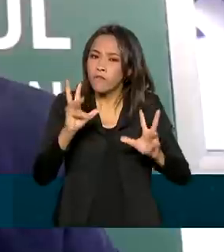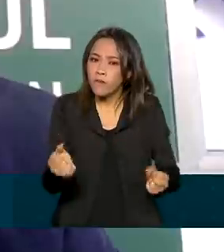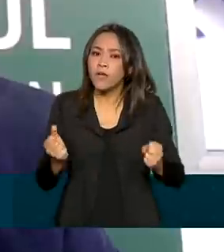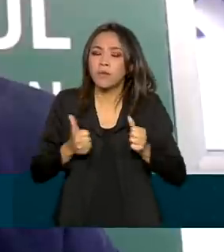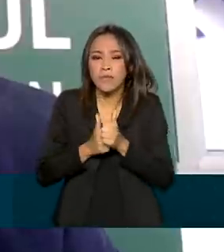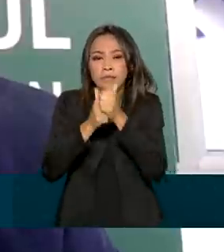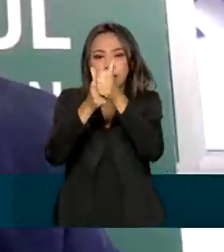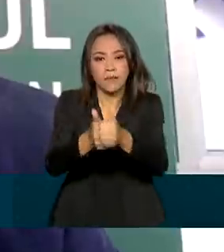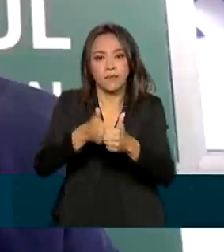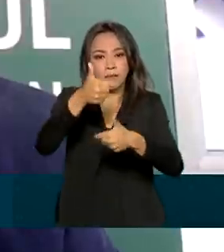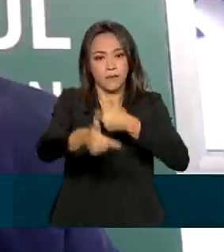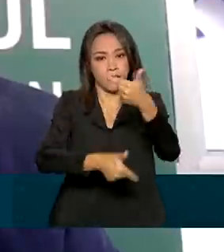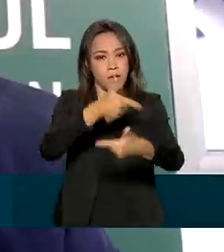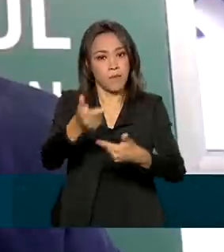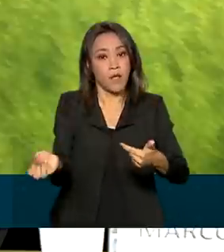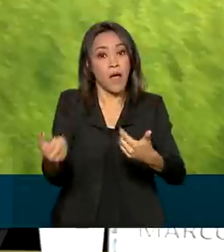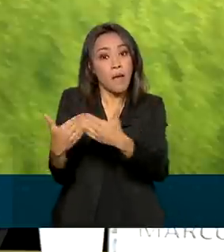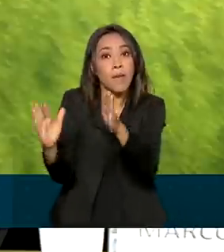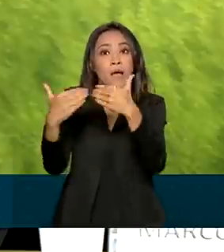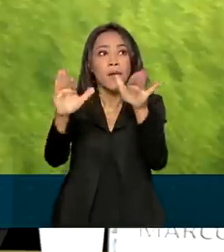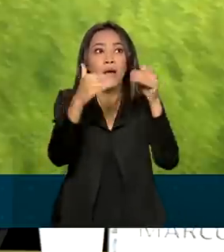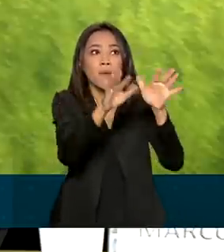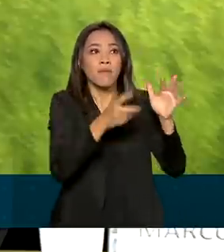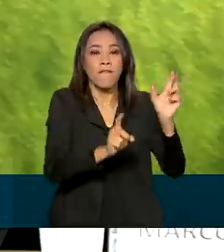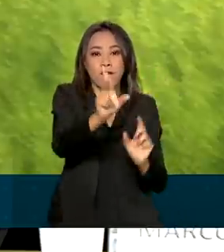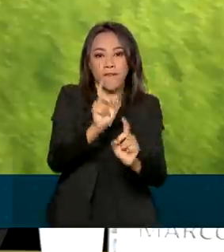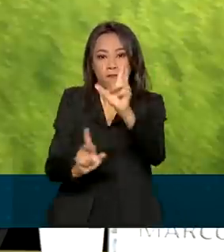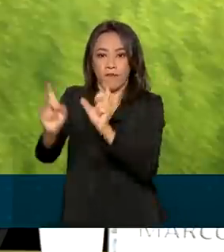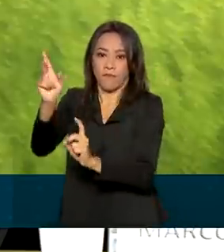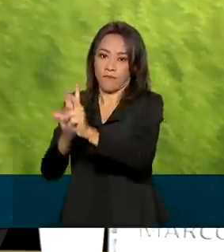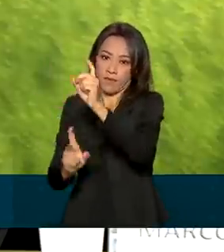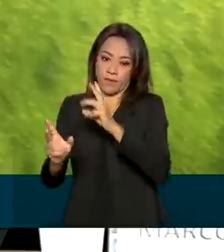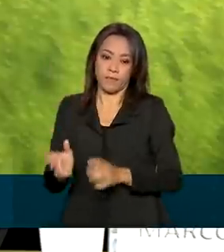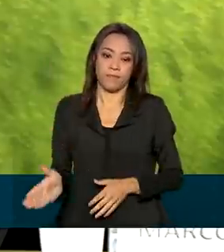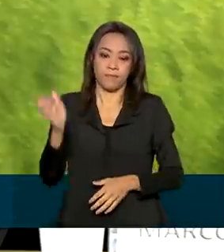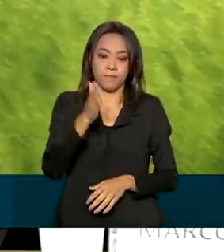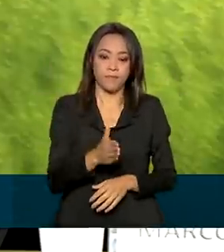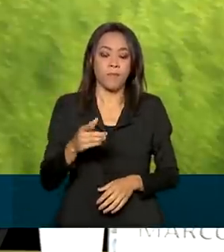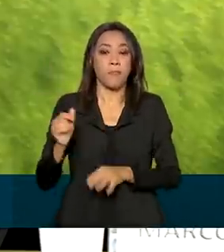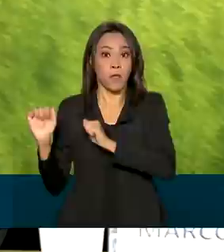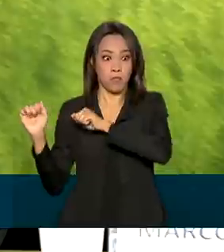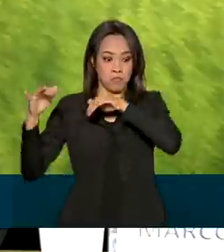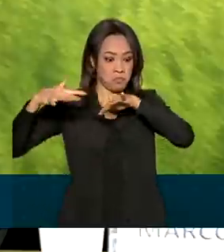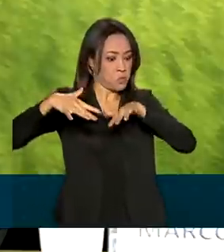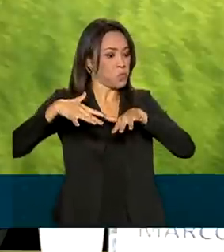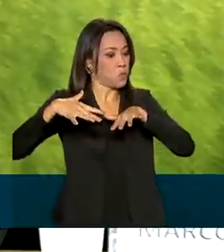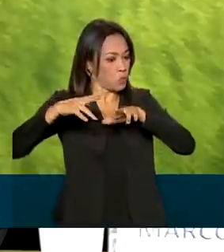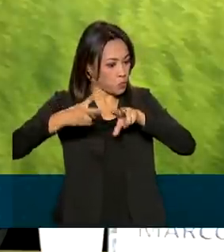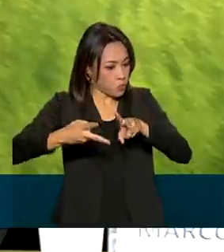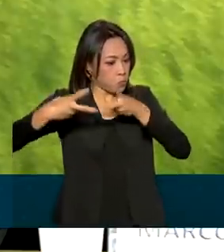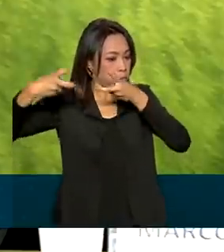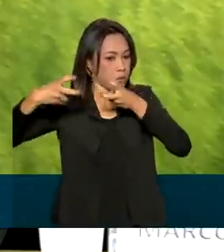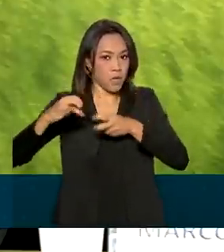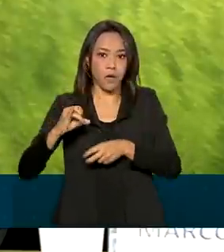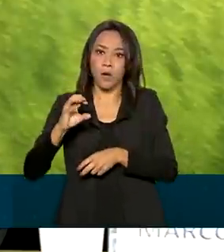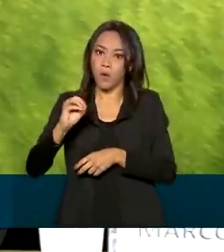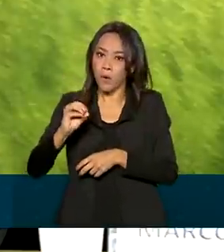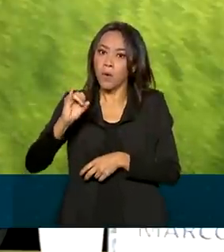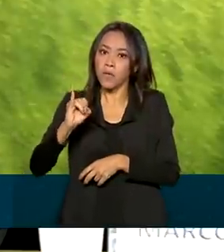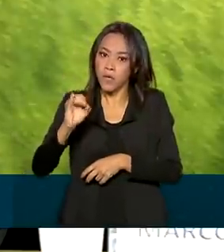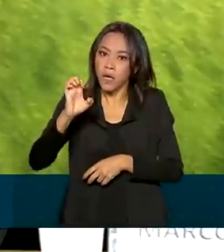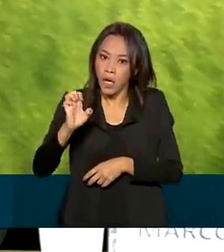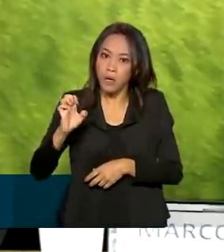trabalhando para a abertura de novos mercados. O reconhecimento da OIE significa confirmar o